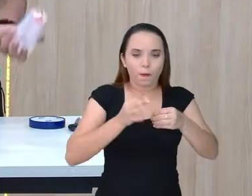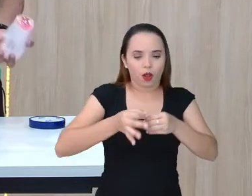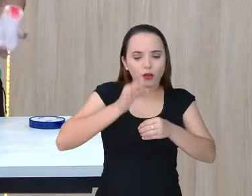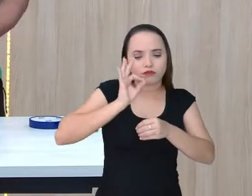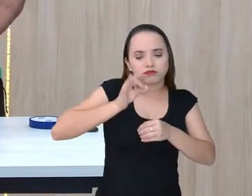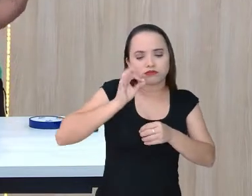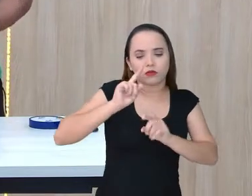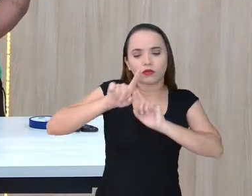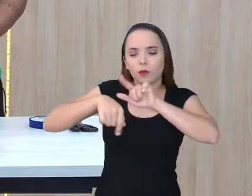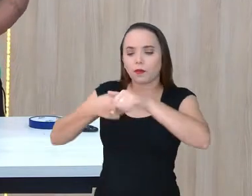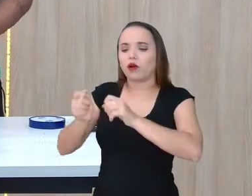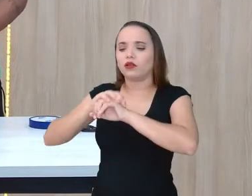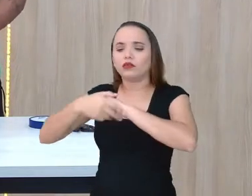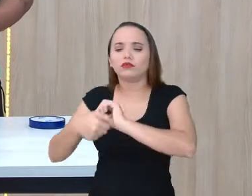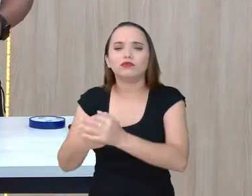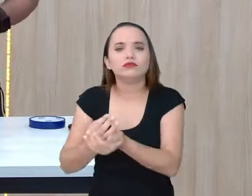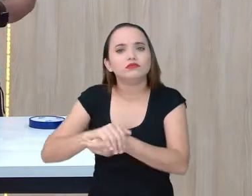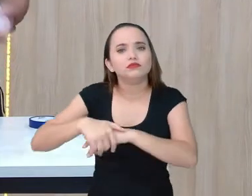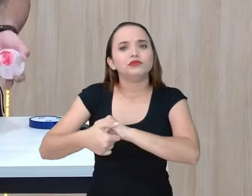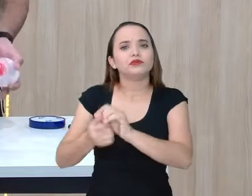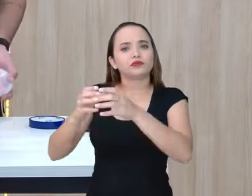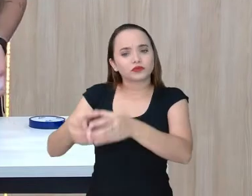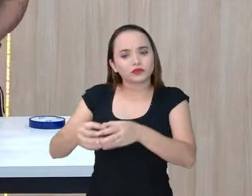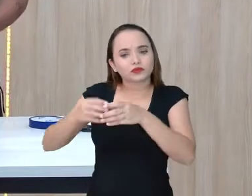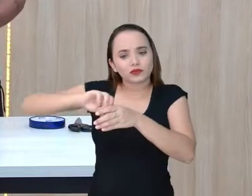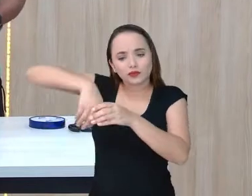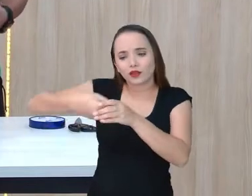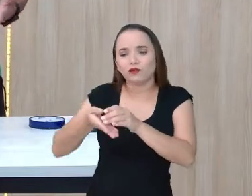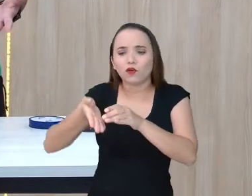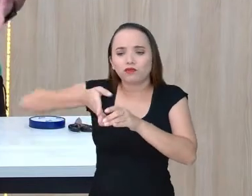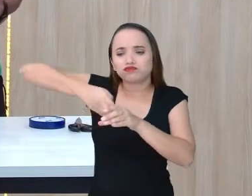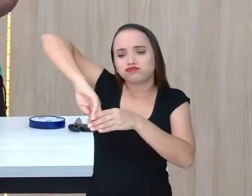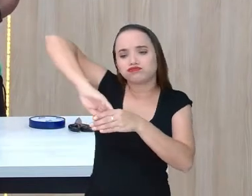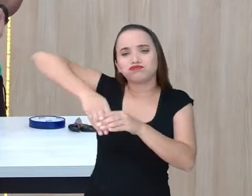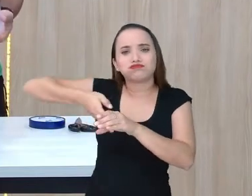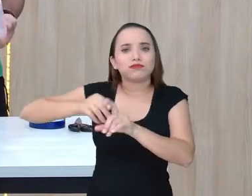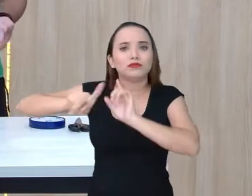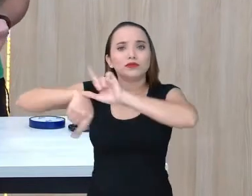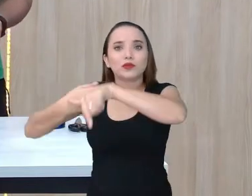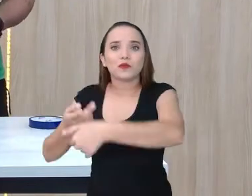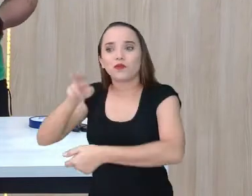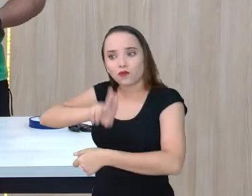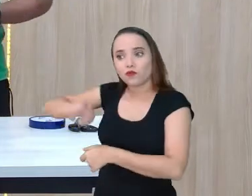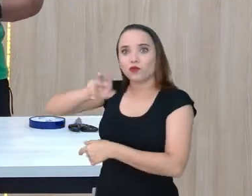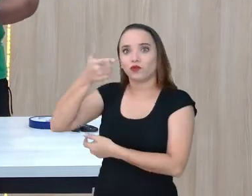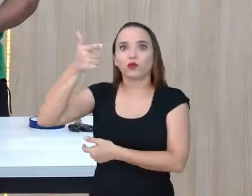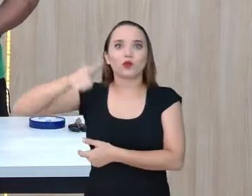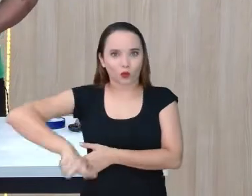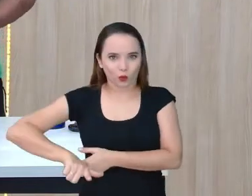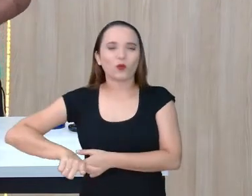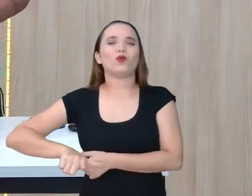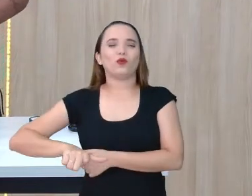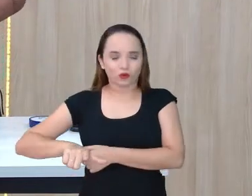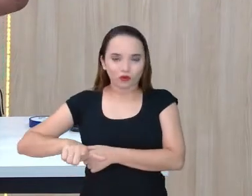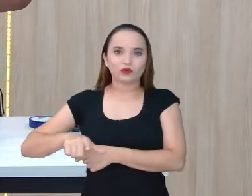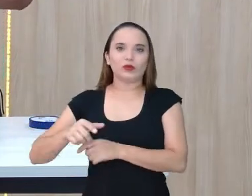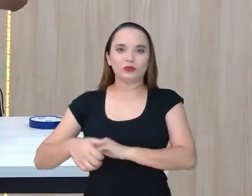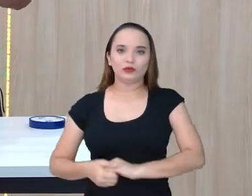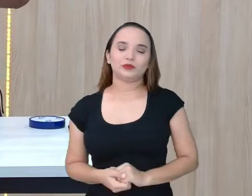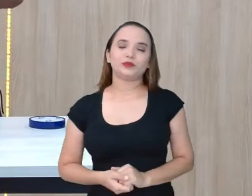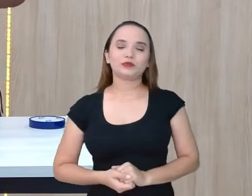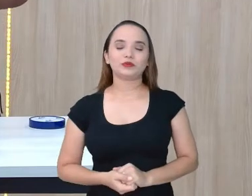água e sabão, a gente vai lá e lava. Não precisa jogar diretamente, né? Porque aí, por mais que seja descartável, a gente está jogando ali no meio ambiente. Então,